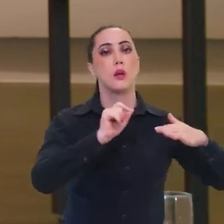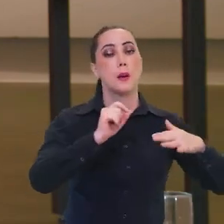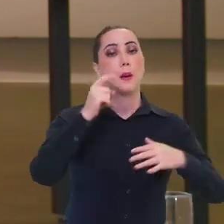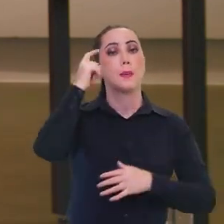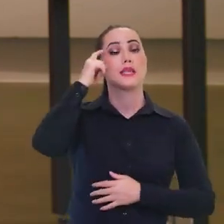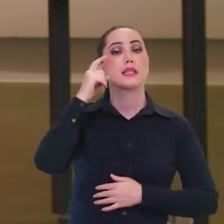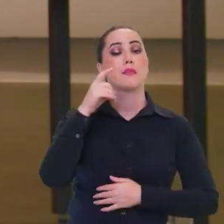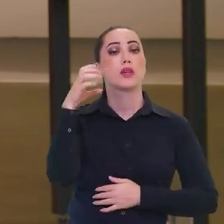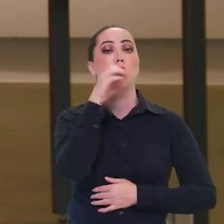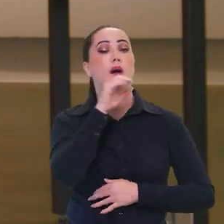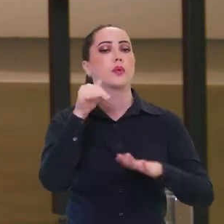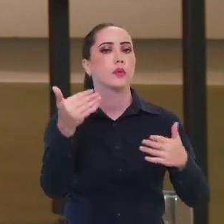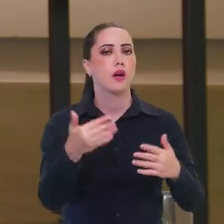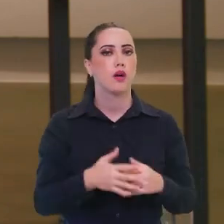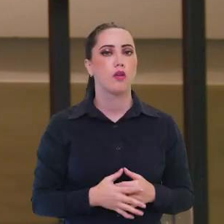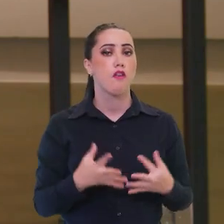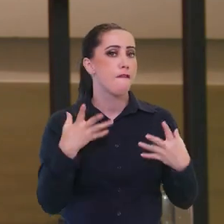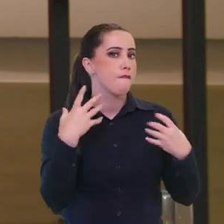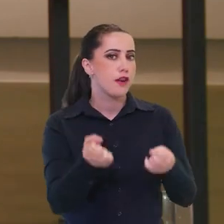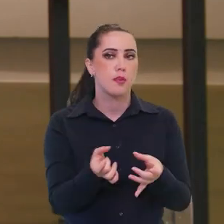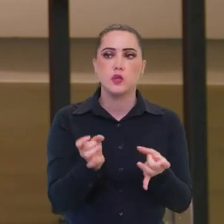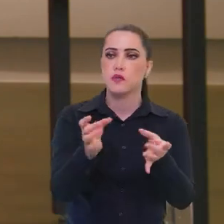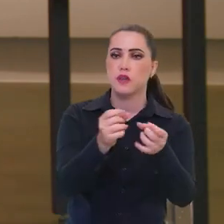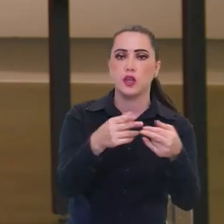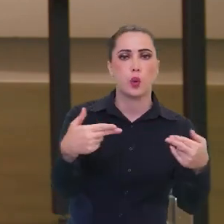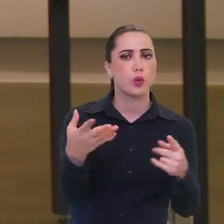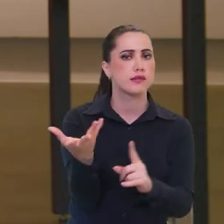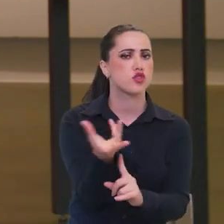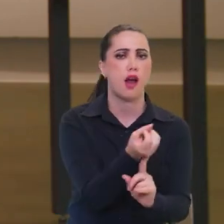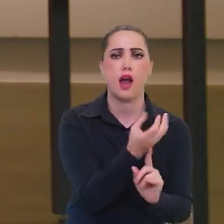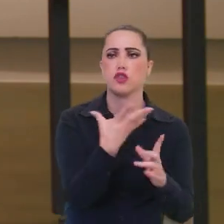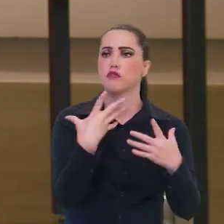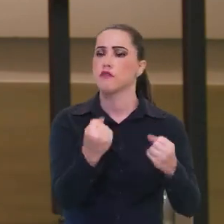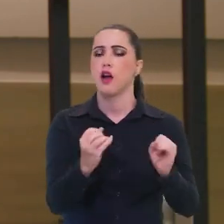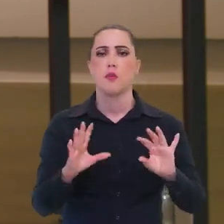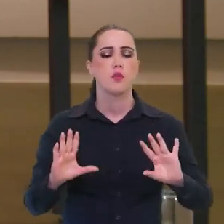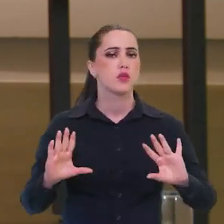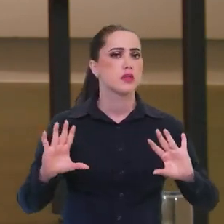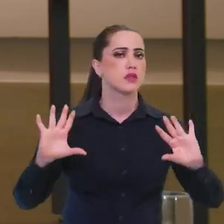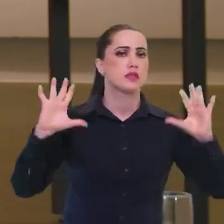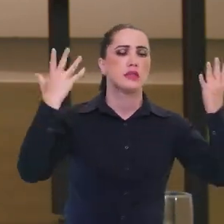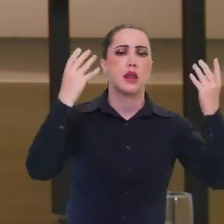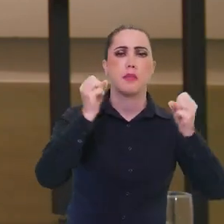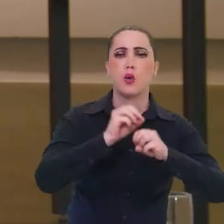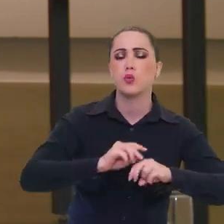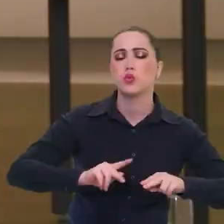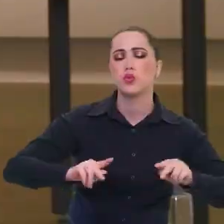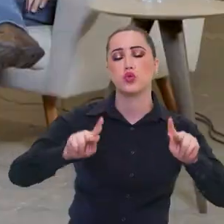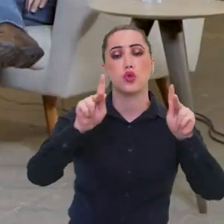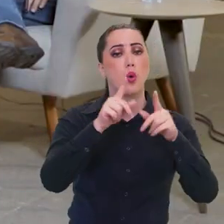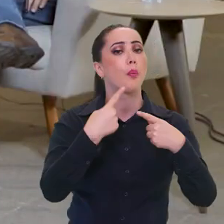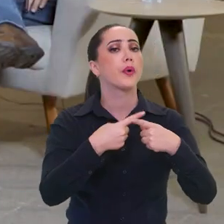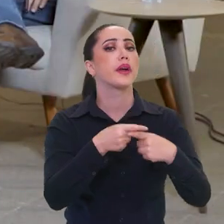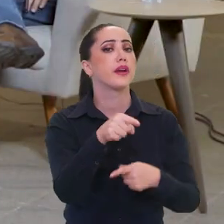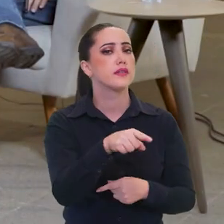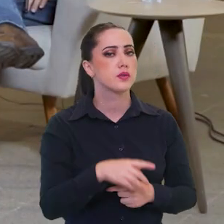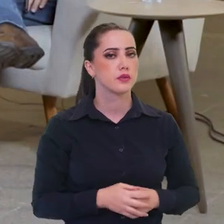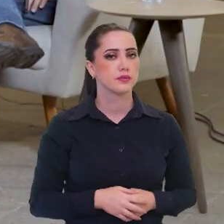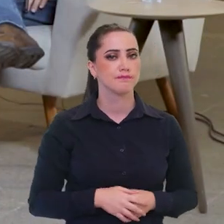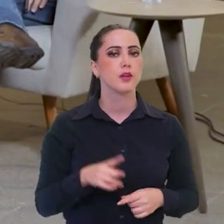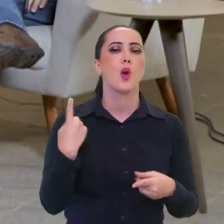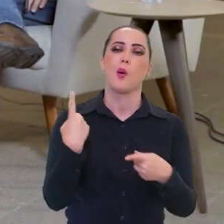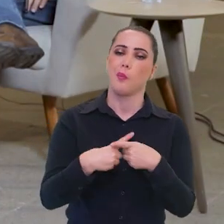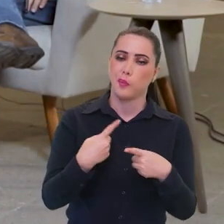vender uma obra de arte. Então, por que isso? Está aí, porque dois e dois são quatro, porque